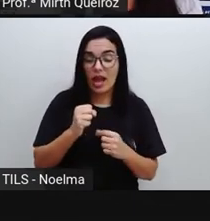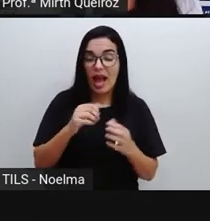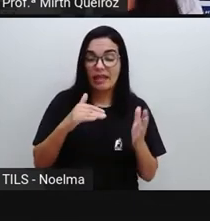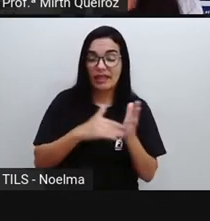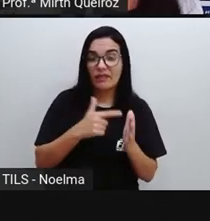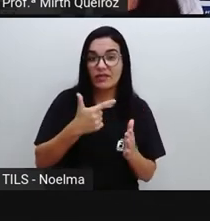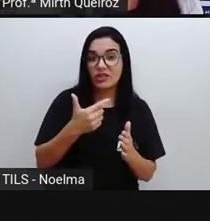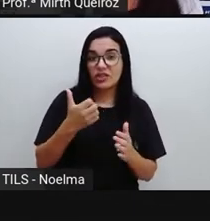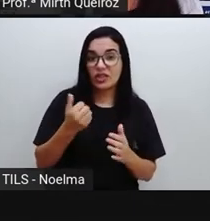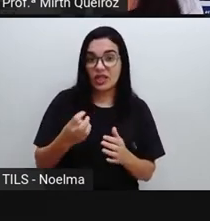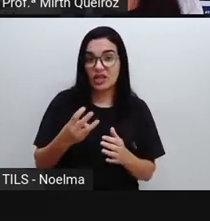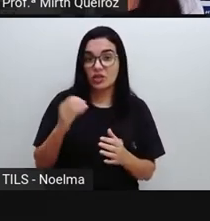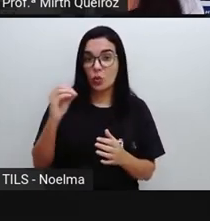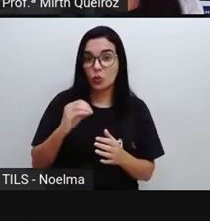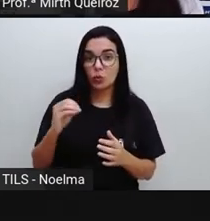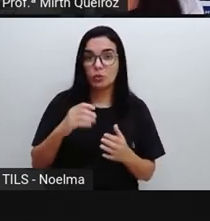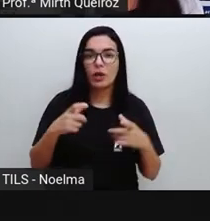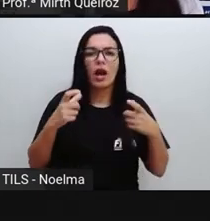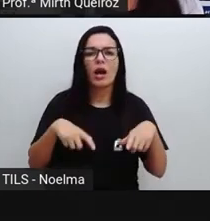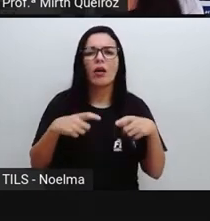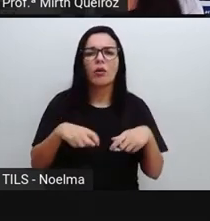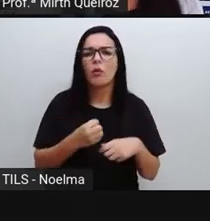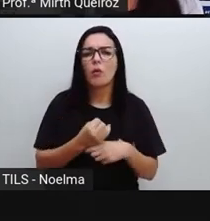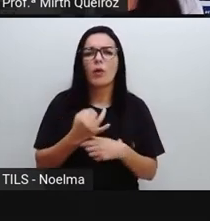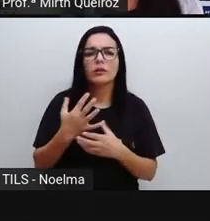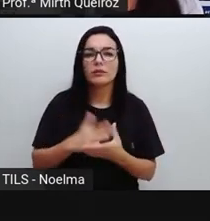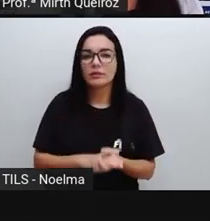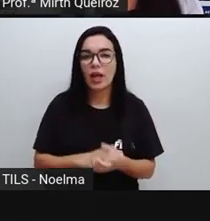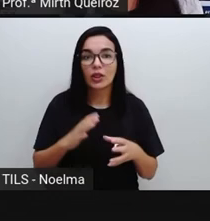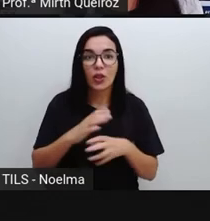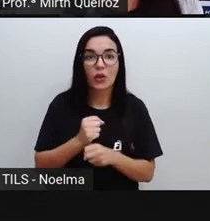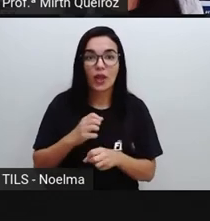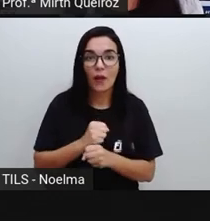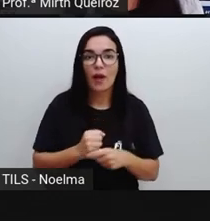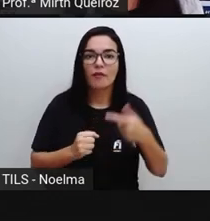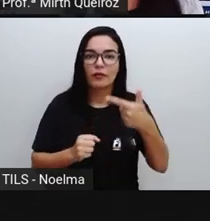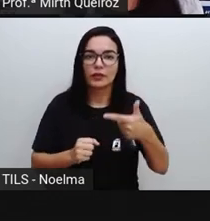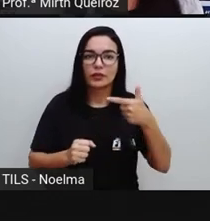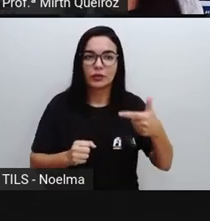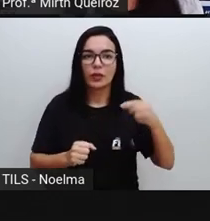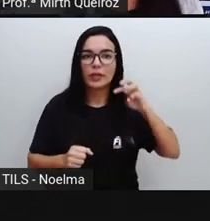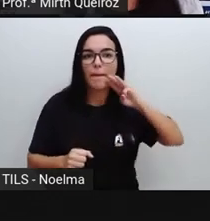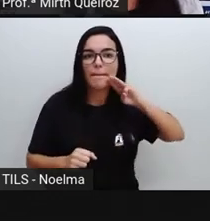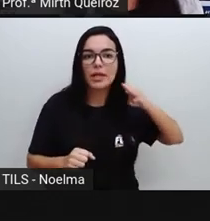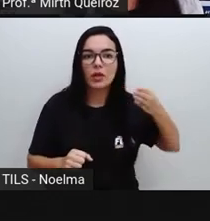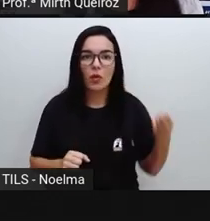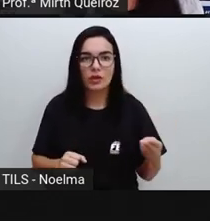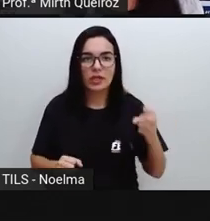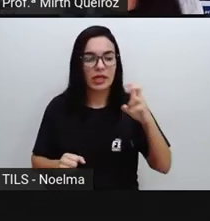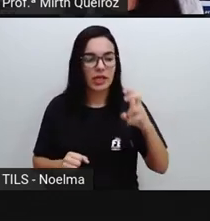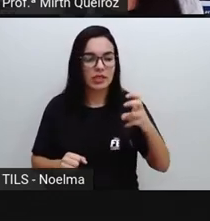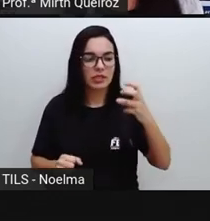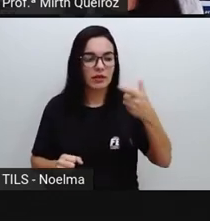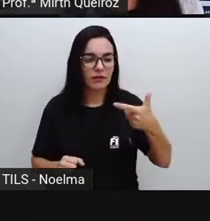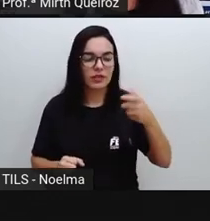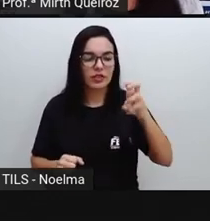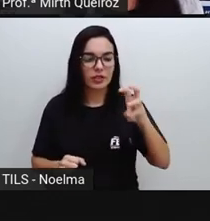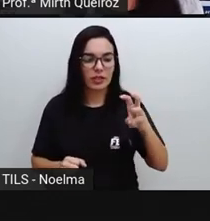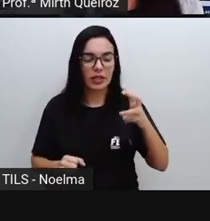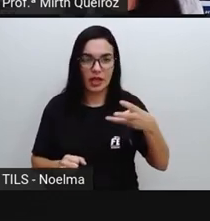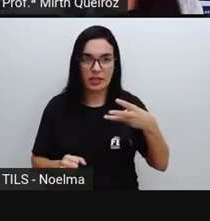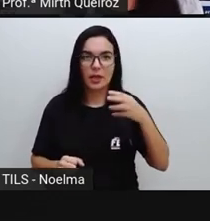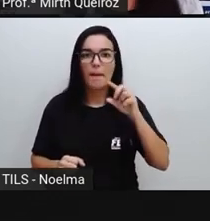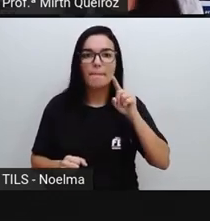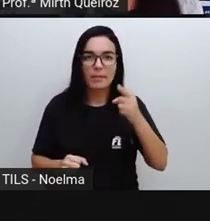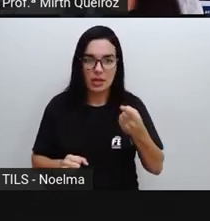23 de outubro? 22.523.647, não é? Qual a vacina com maior